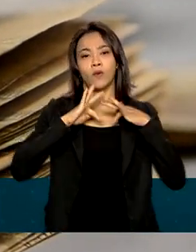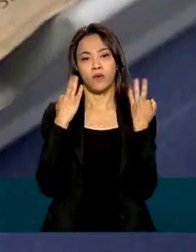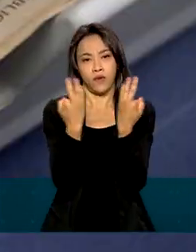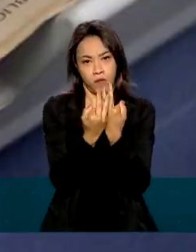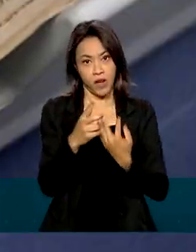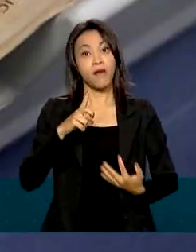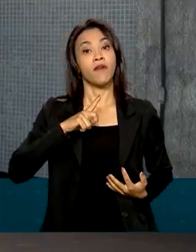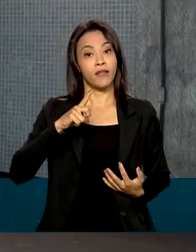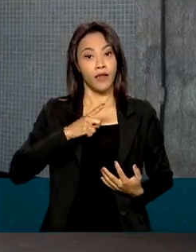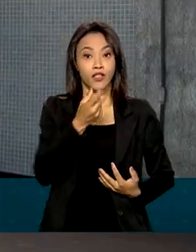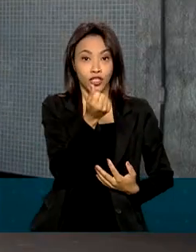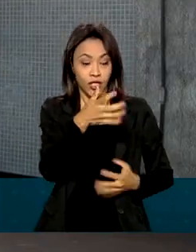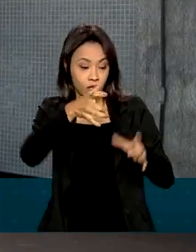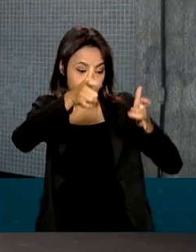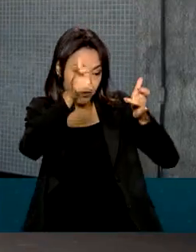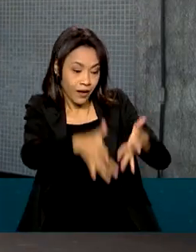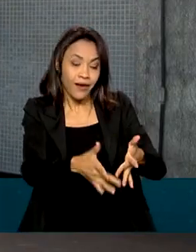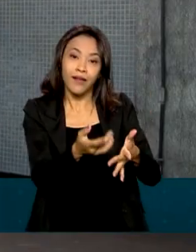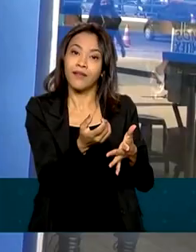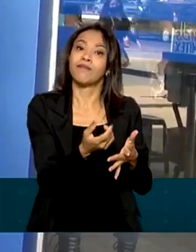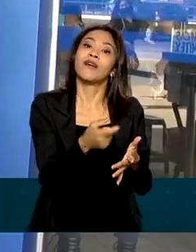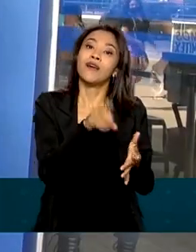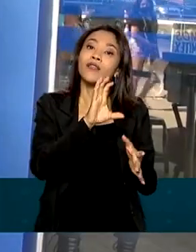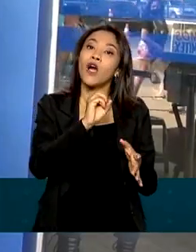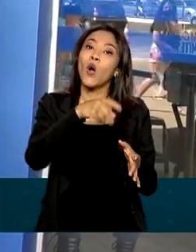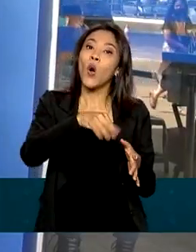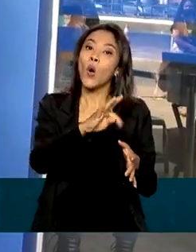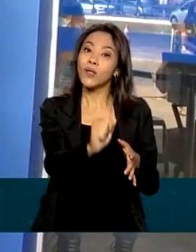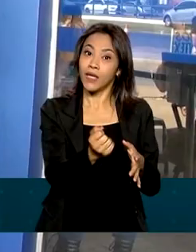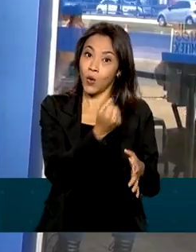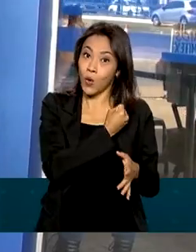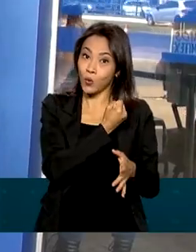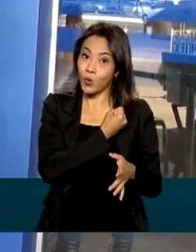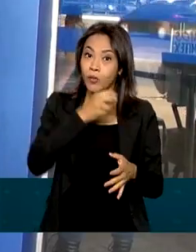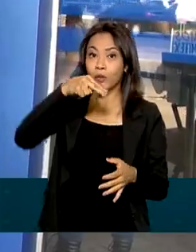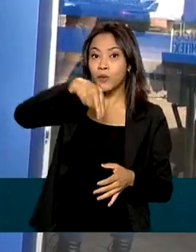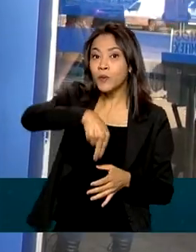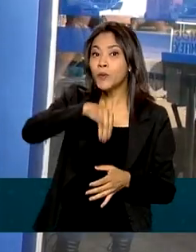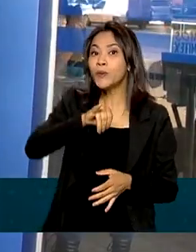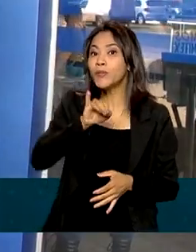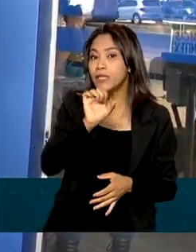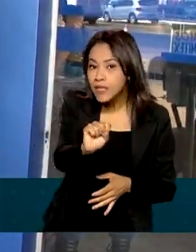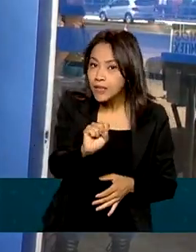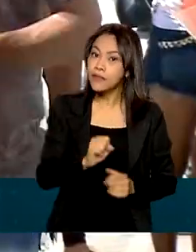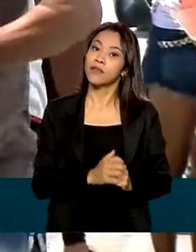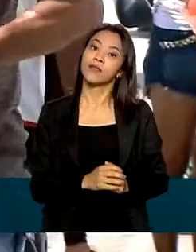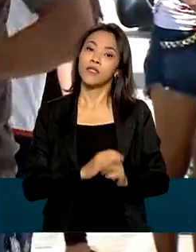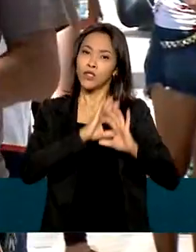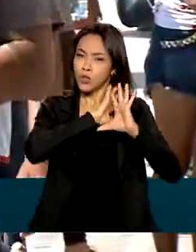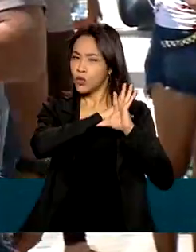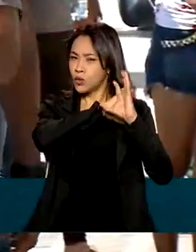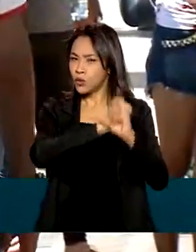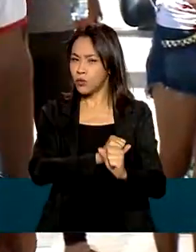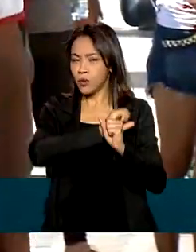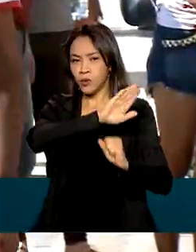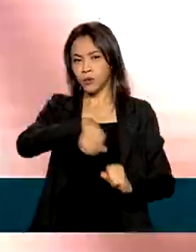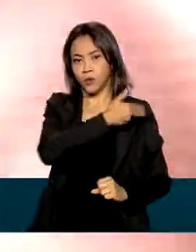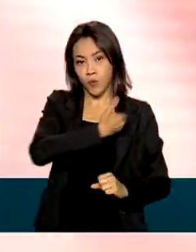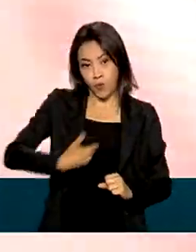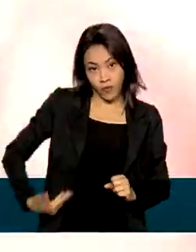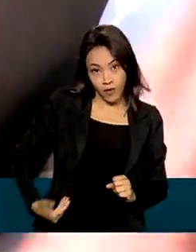com o dinheiro na conta, de acordo com o número de identificação social, o NIS. No total, o governo vai